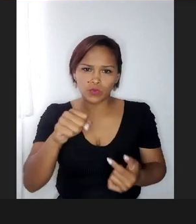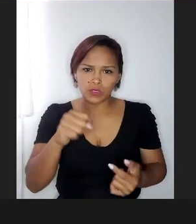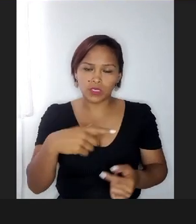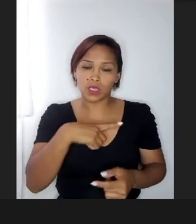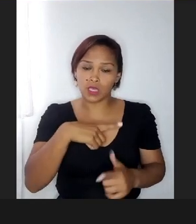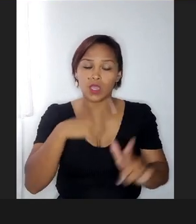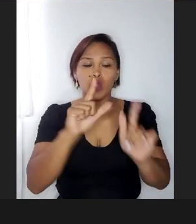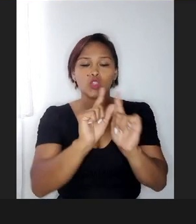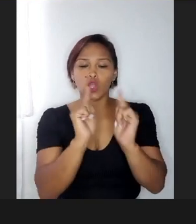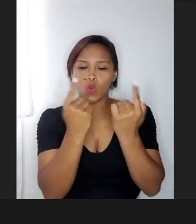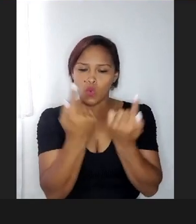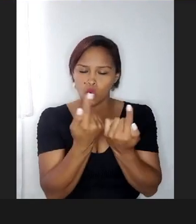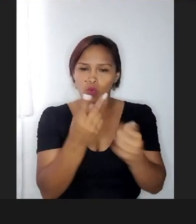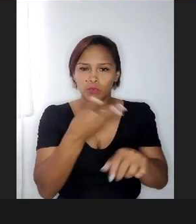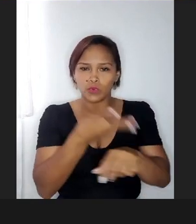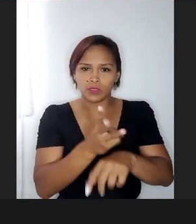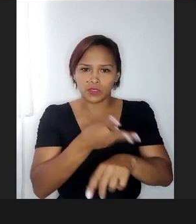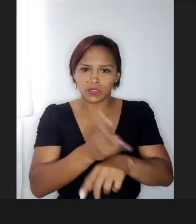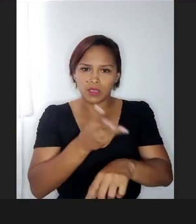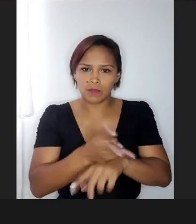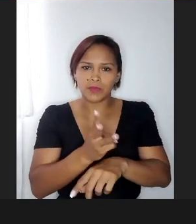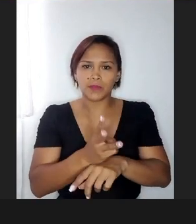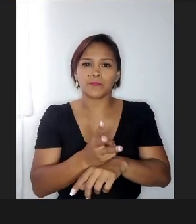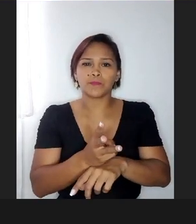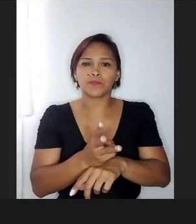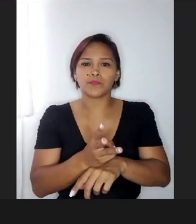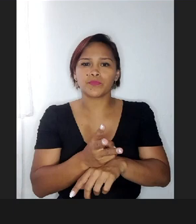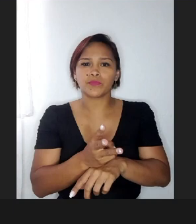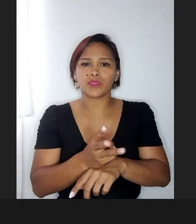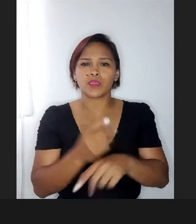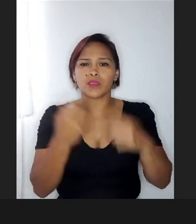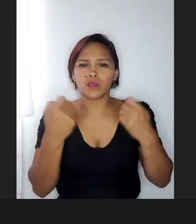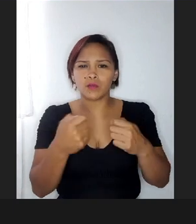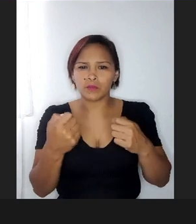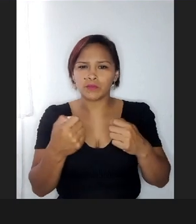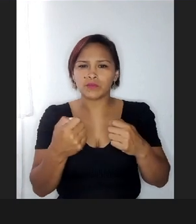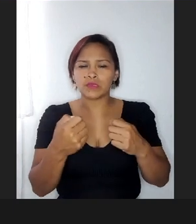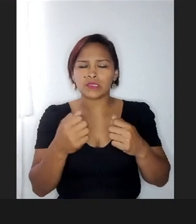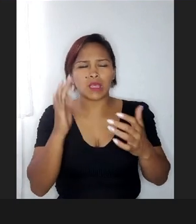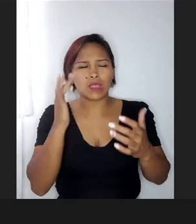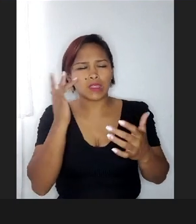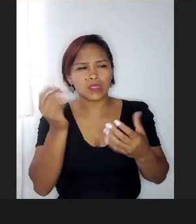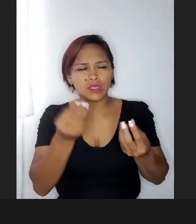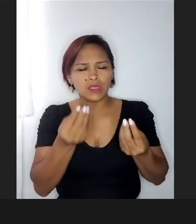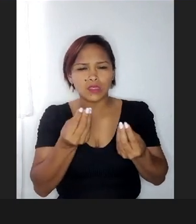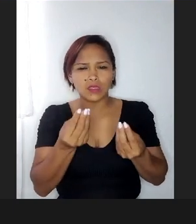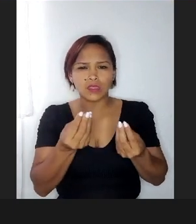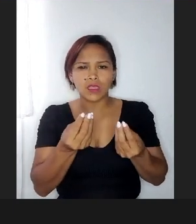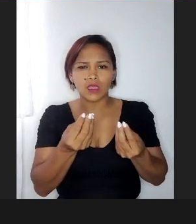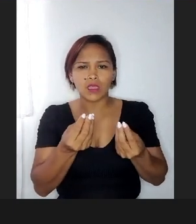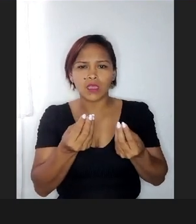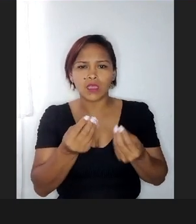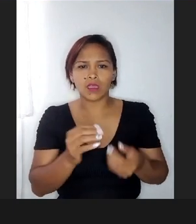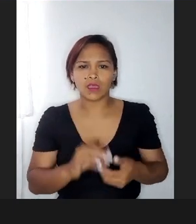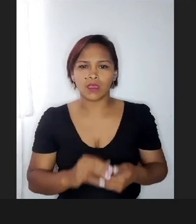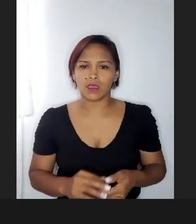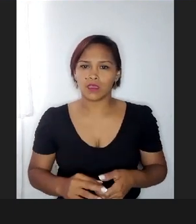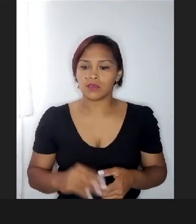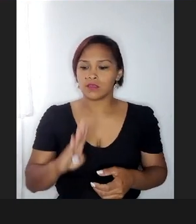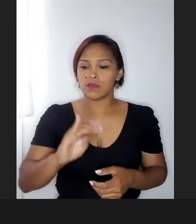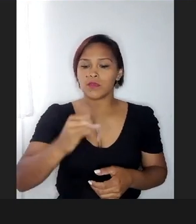um grupo, tá lá no, eu preciso até, ver se, se tá no meu, na minha bio,